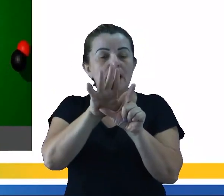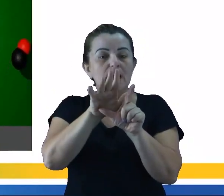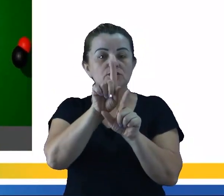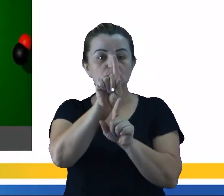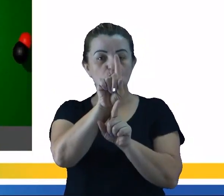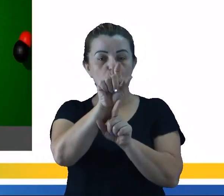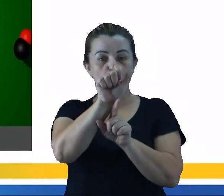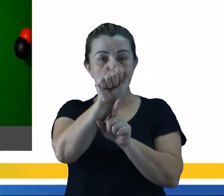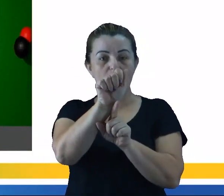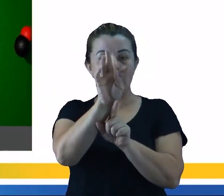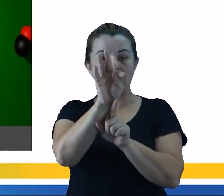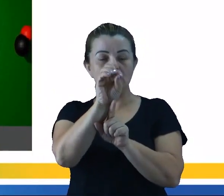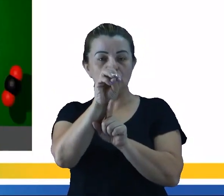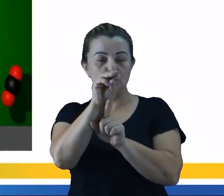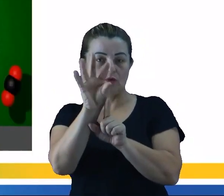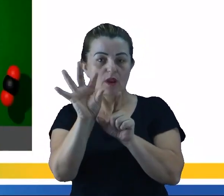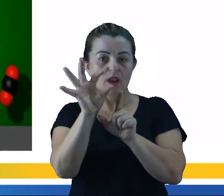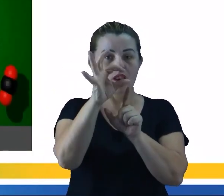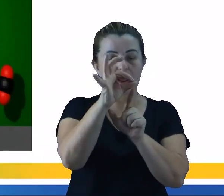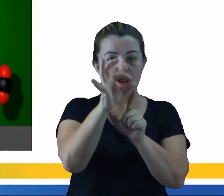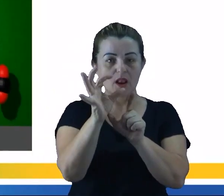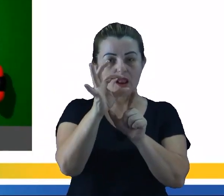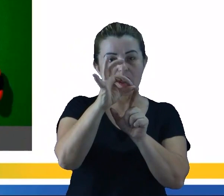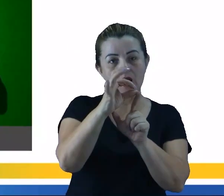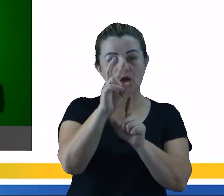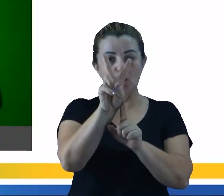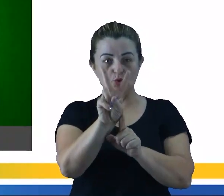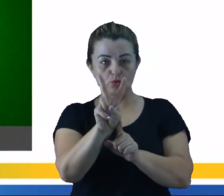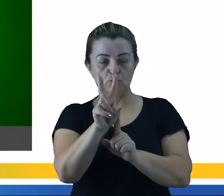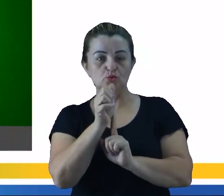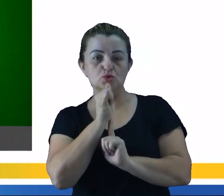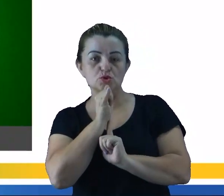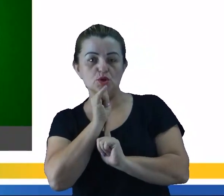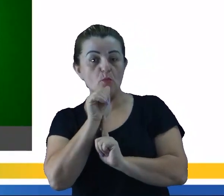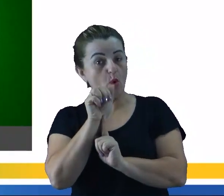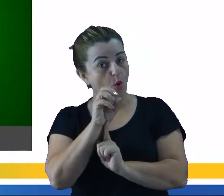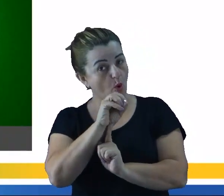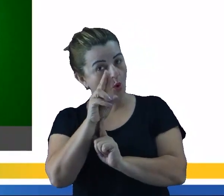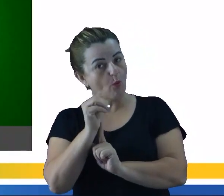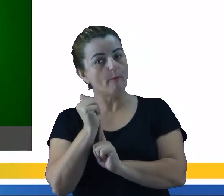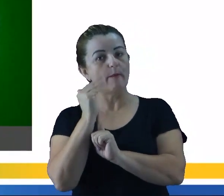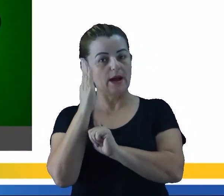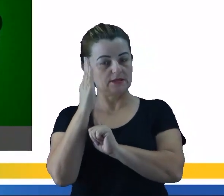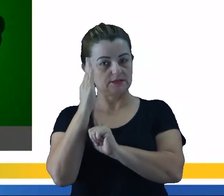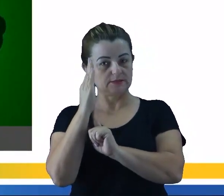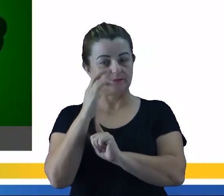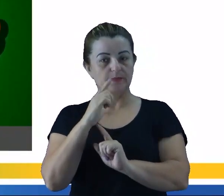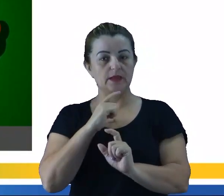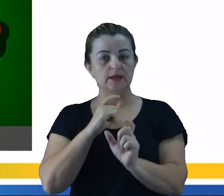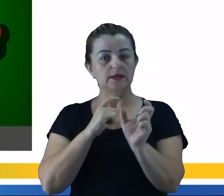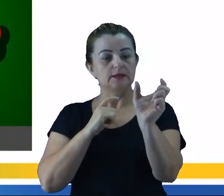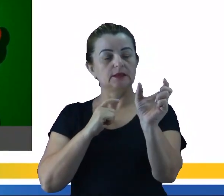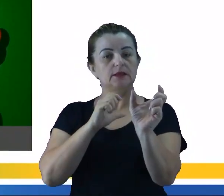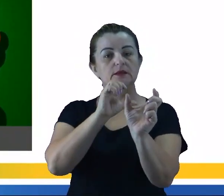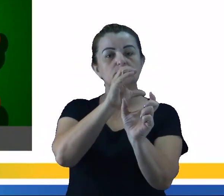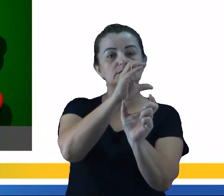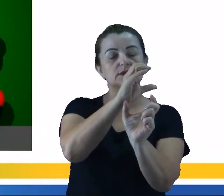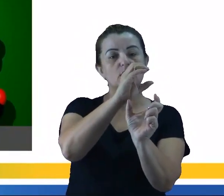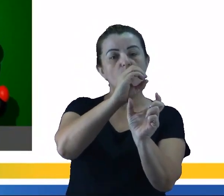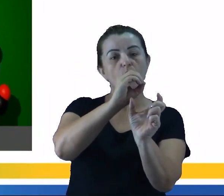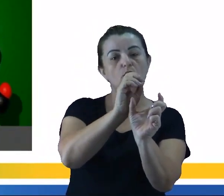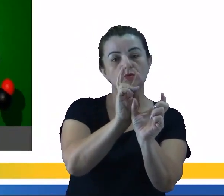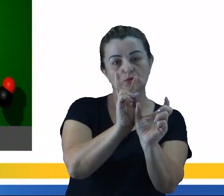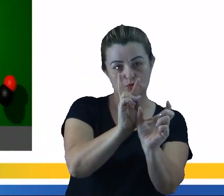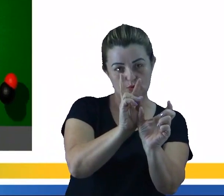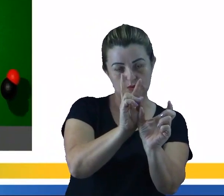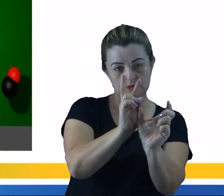átomo ligado ali. Então vão ser dois tipos de átomos ou mais. Então a gente tem ali o CO2, que é um átomo de